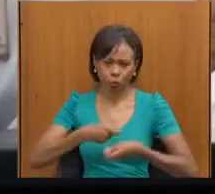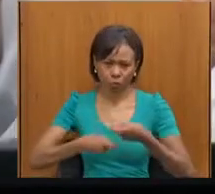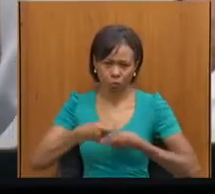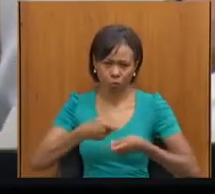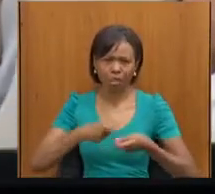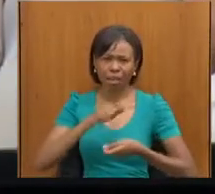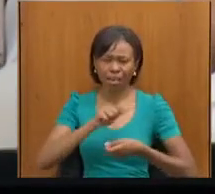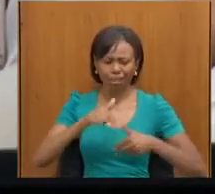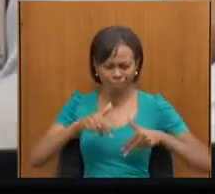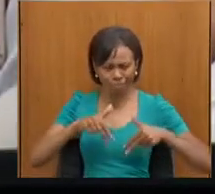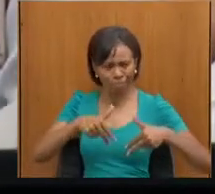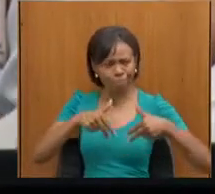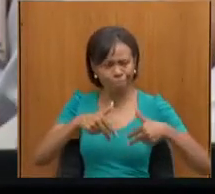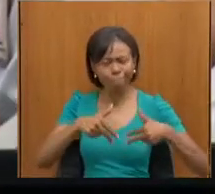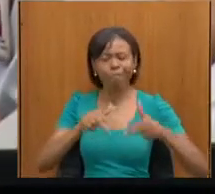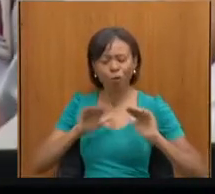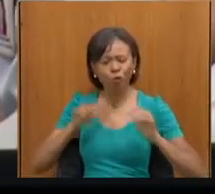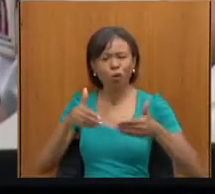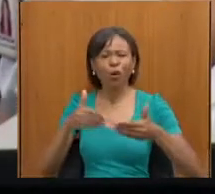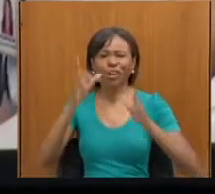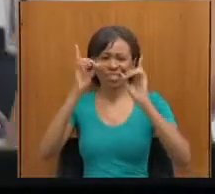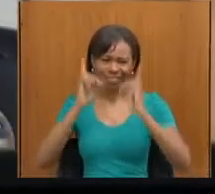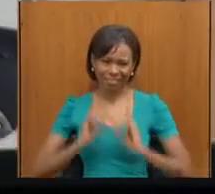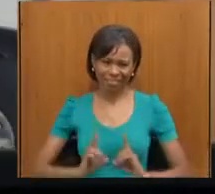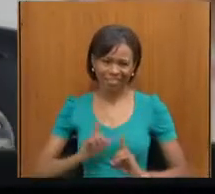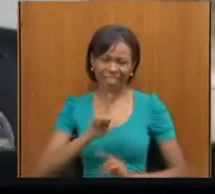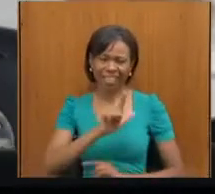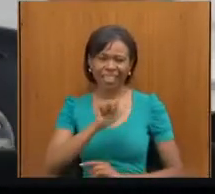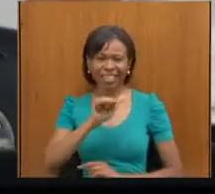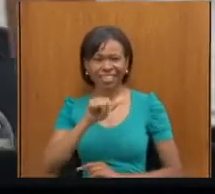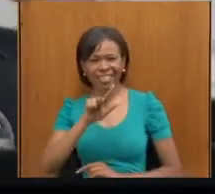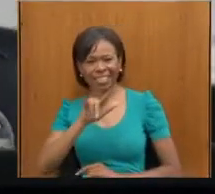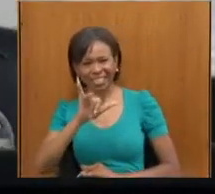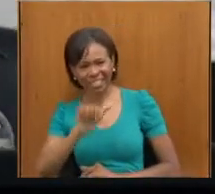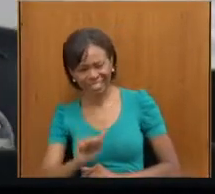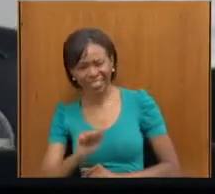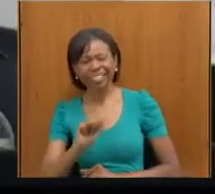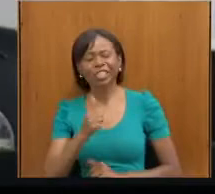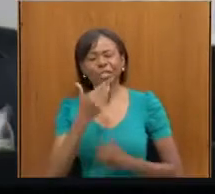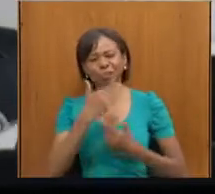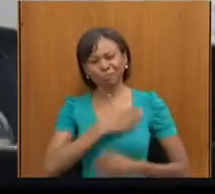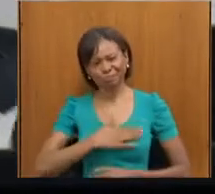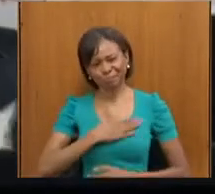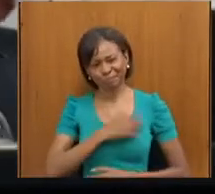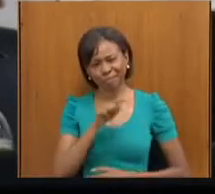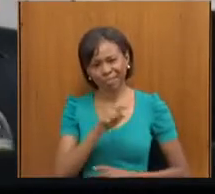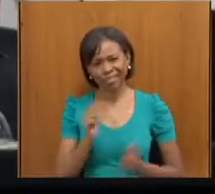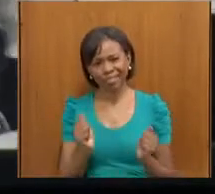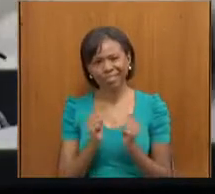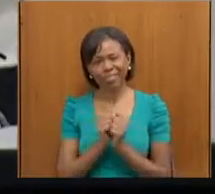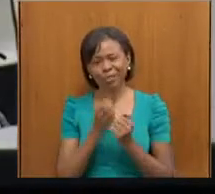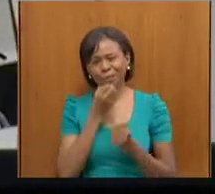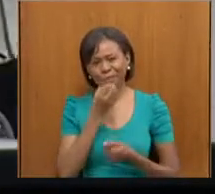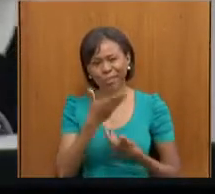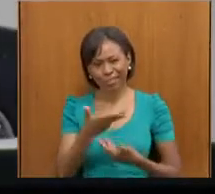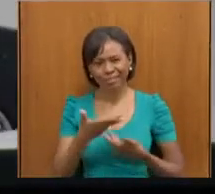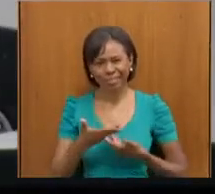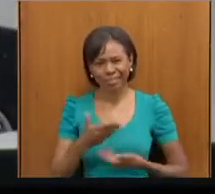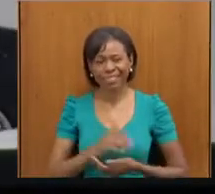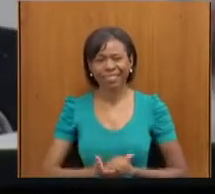das causas da pessoa com deficiência. Está aqui a Laila. Alegria ter você aqui conosco. Viu, Laila? Seja bem-vinda.